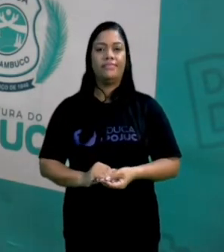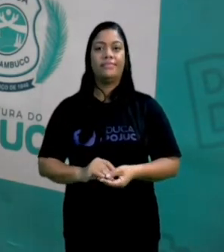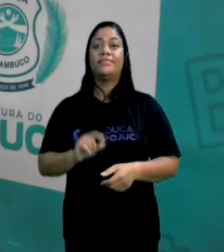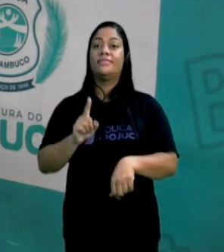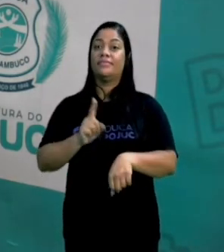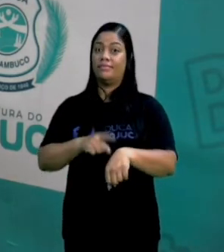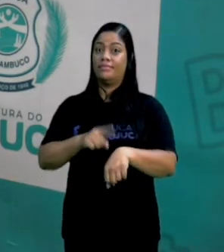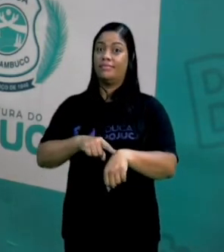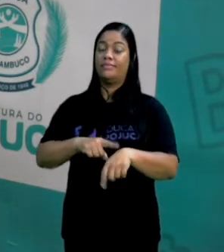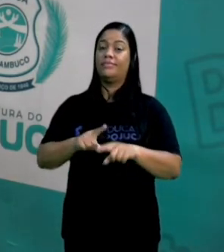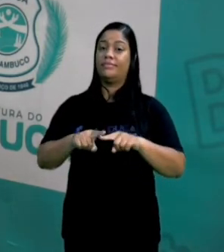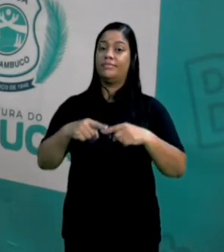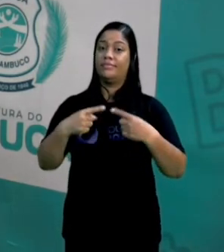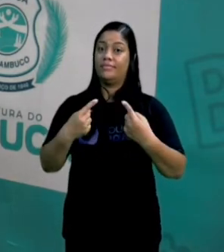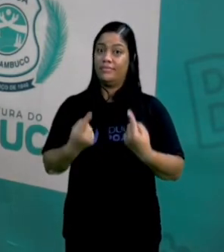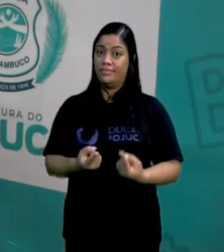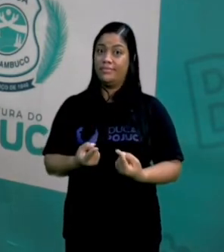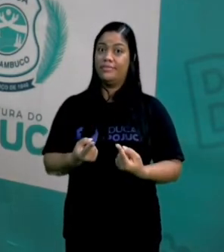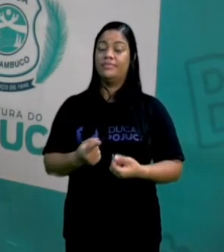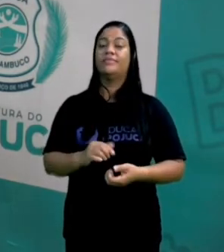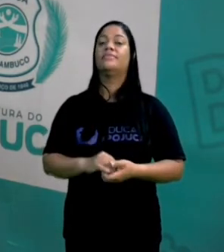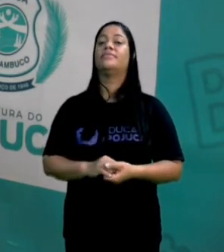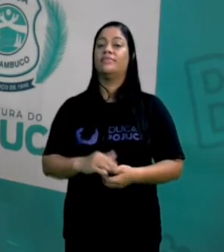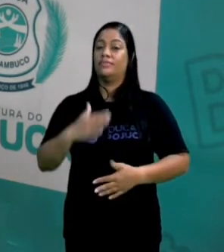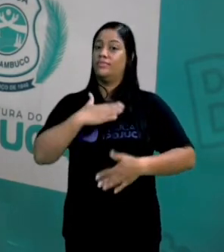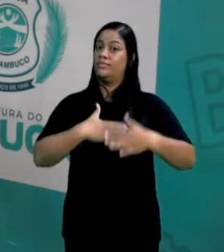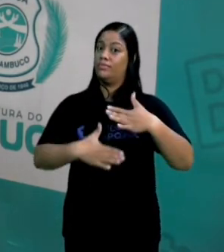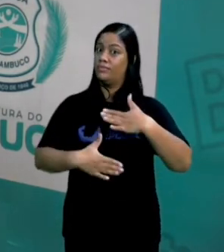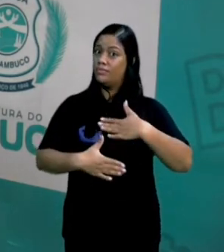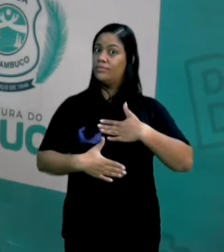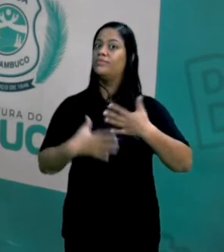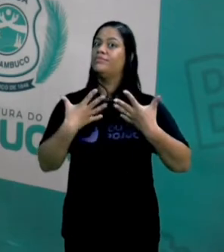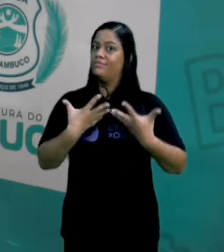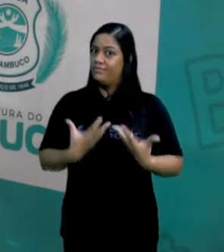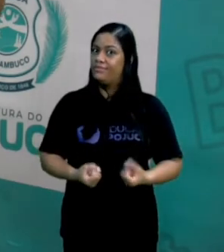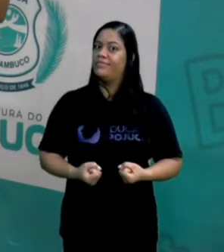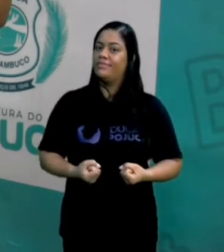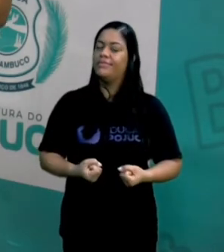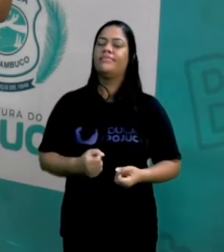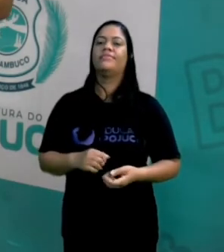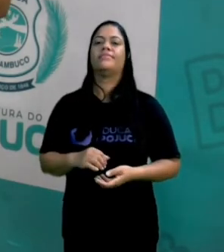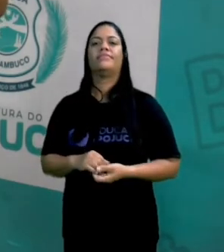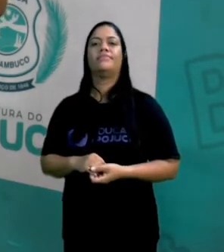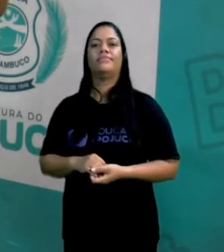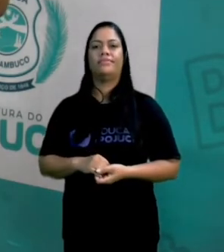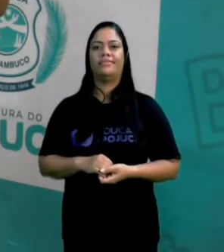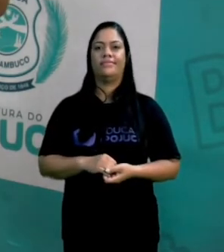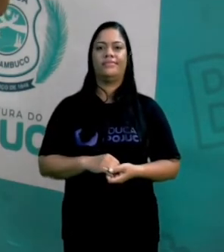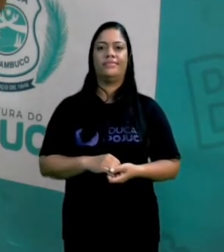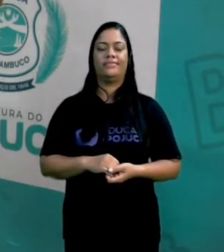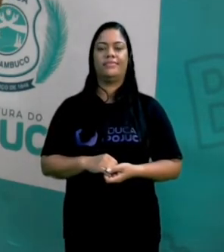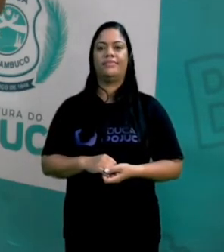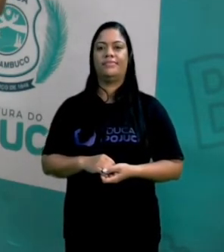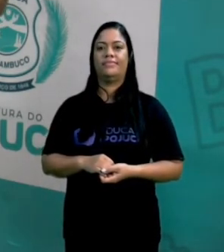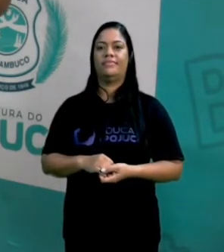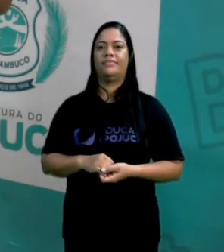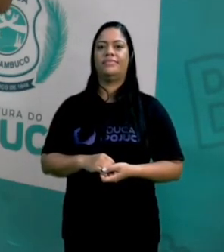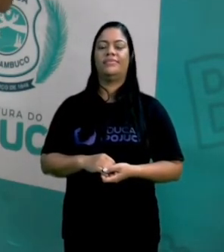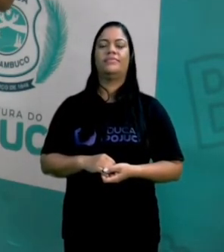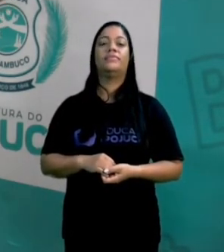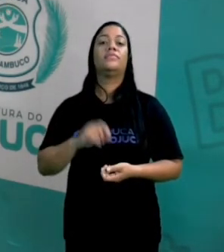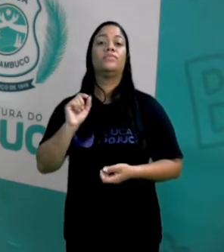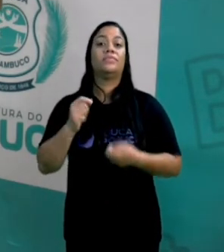por mais tempo vai gerar justamente esse desgaste do overtraining, tá? A carga elevada além da